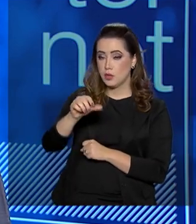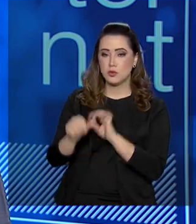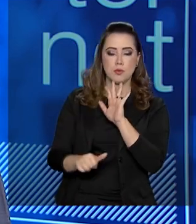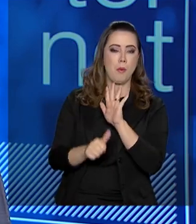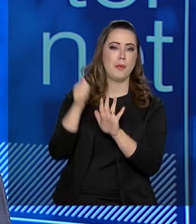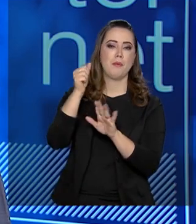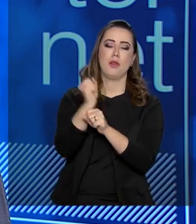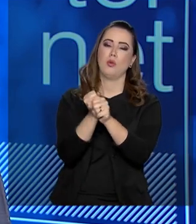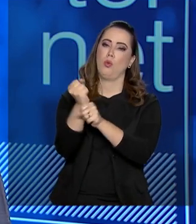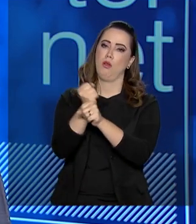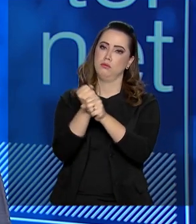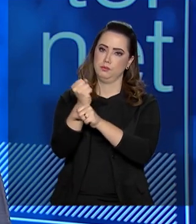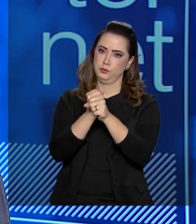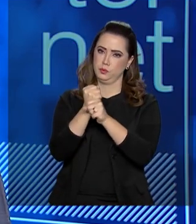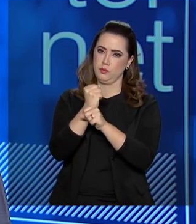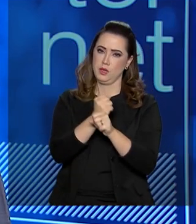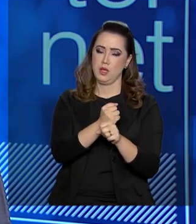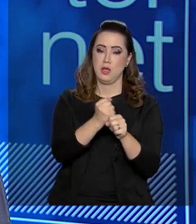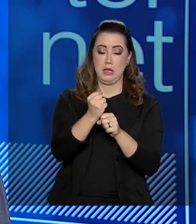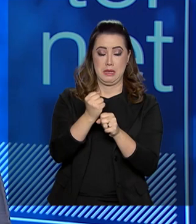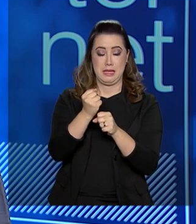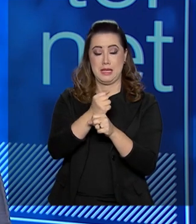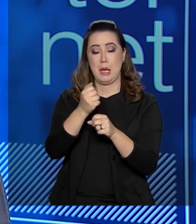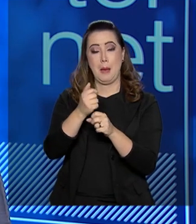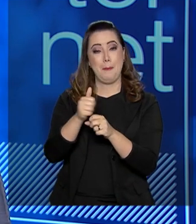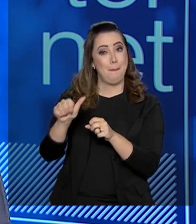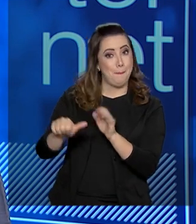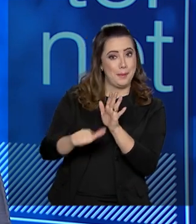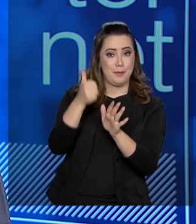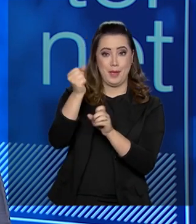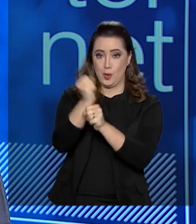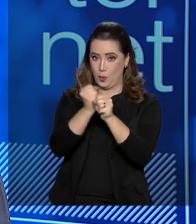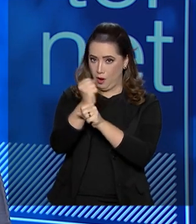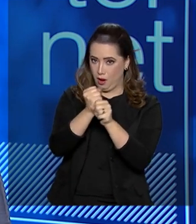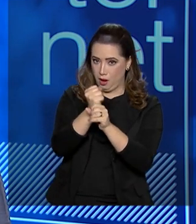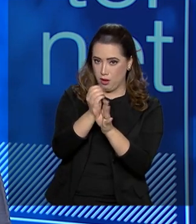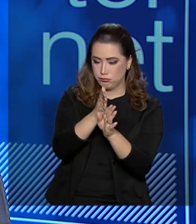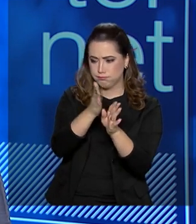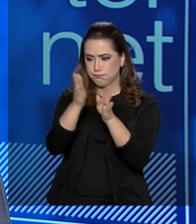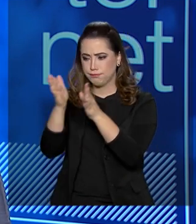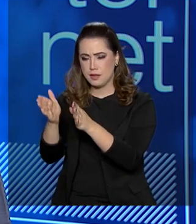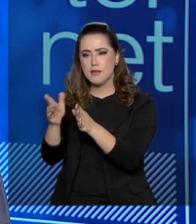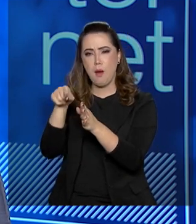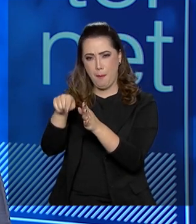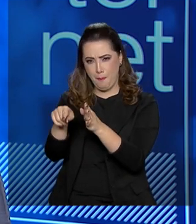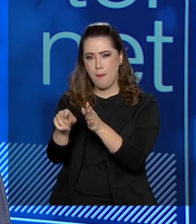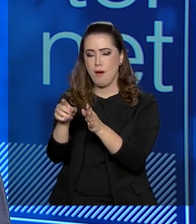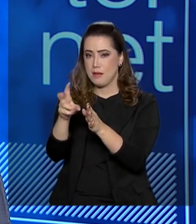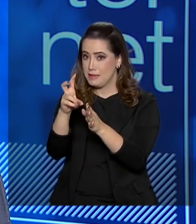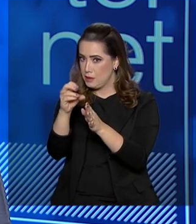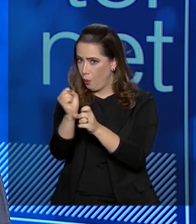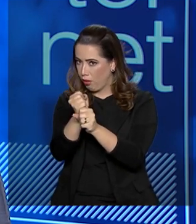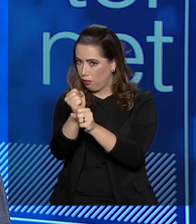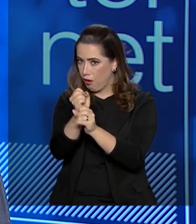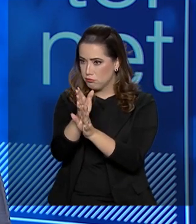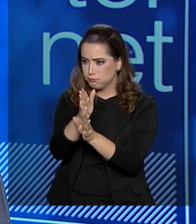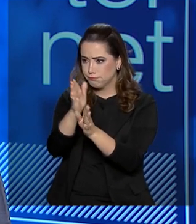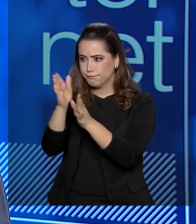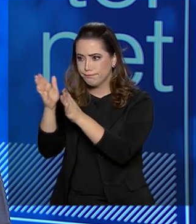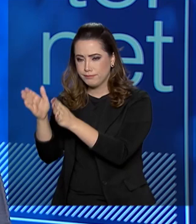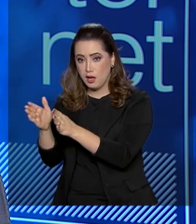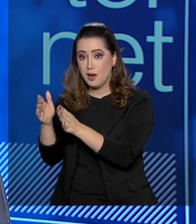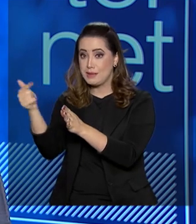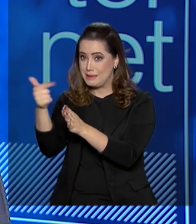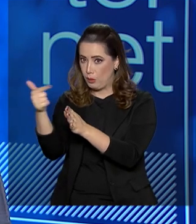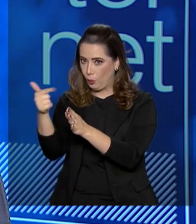primeiro ano da segunda metade do primeiro século de existência. O FNDE, ao completar esses anos